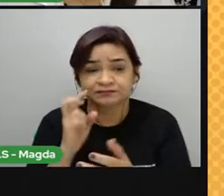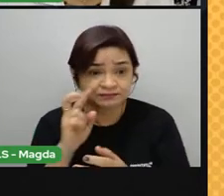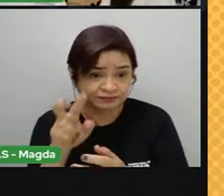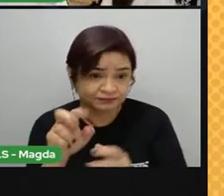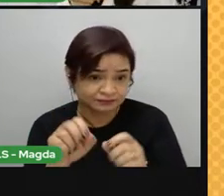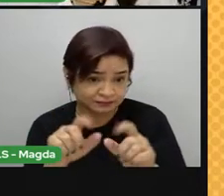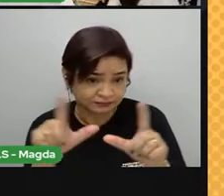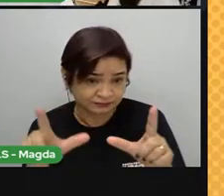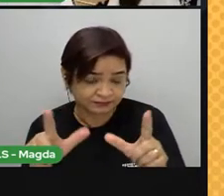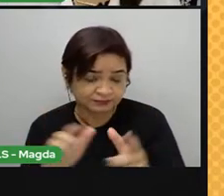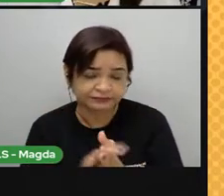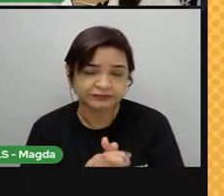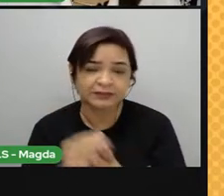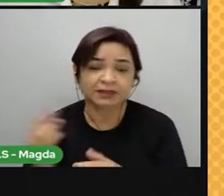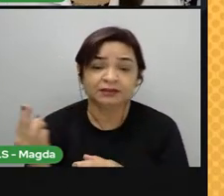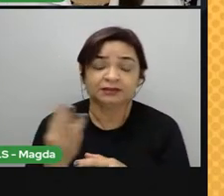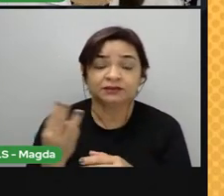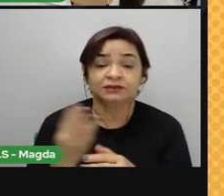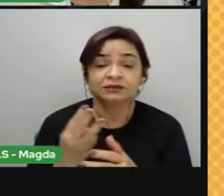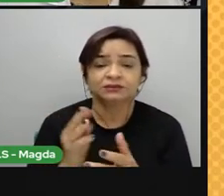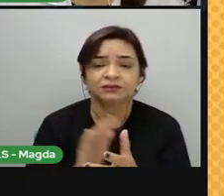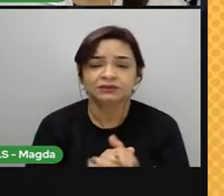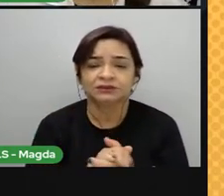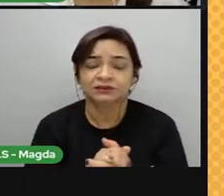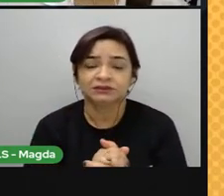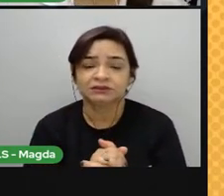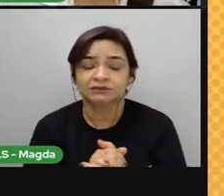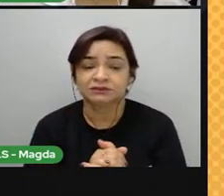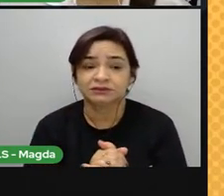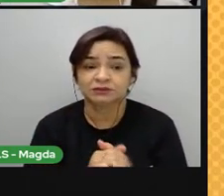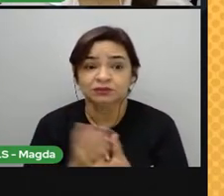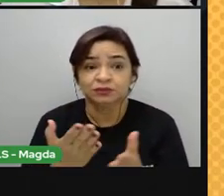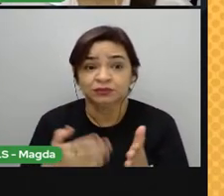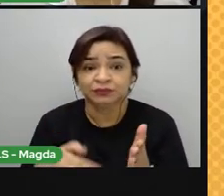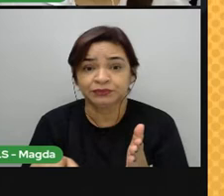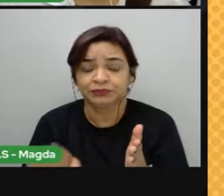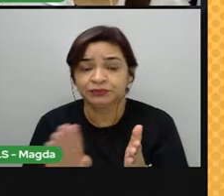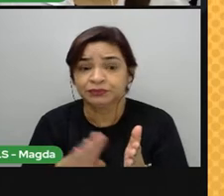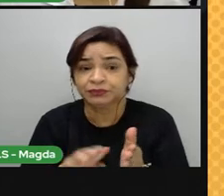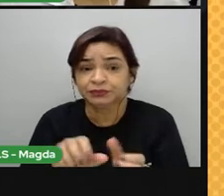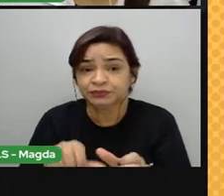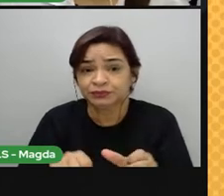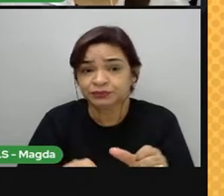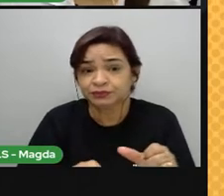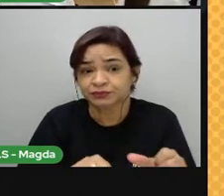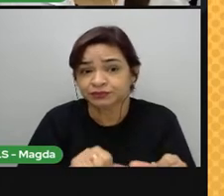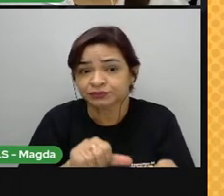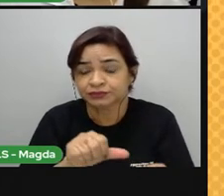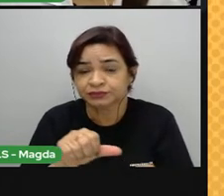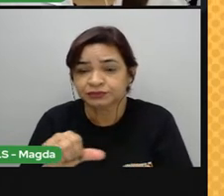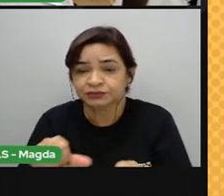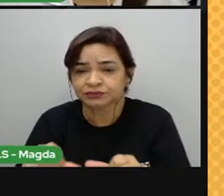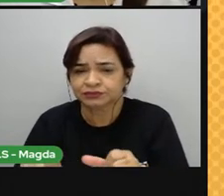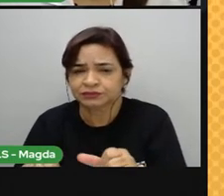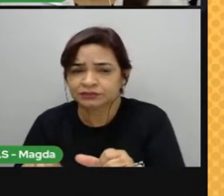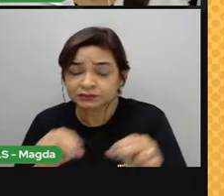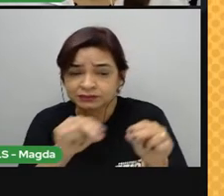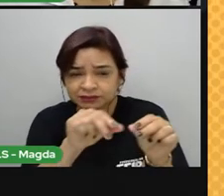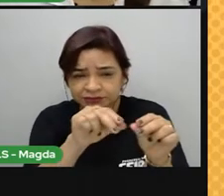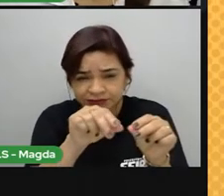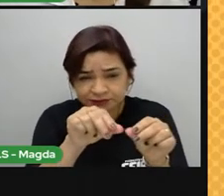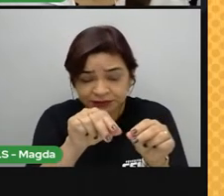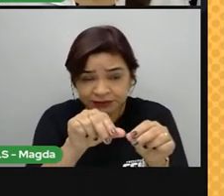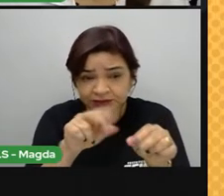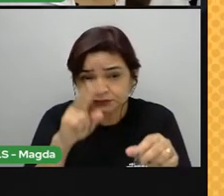3, a gente está vendo aqui que as correntes oceânicas, elas estão transportando esse material que foi fragmentado da rocha.